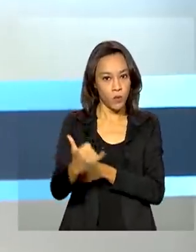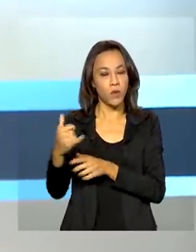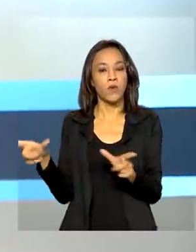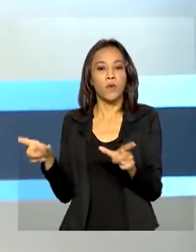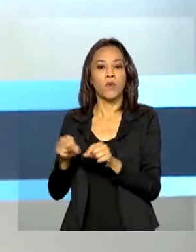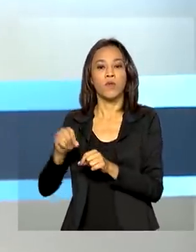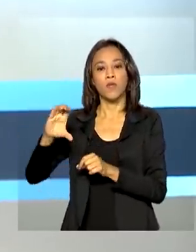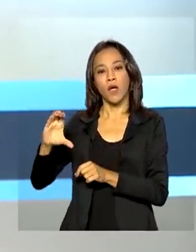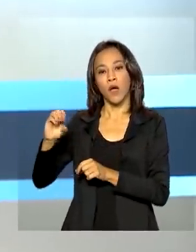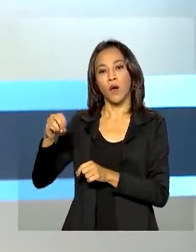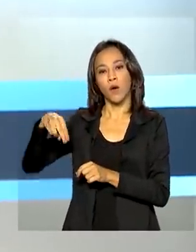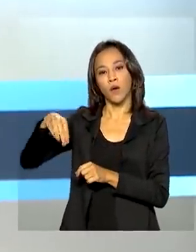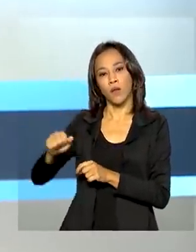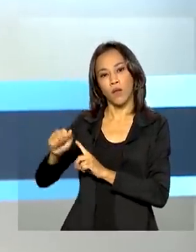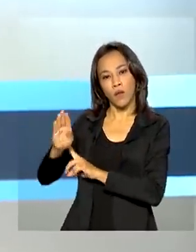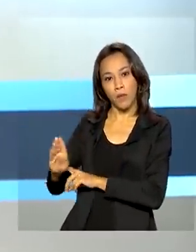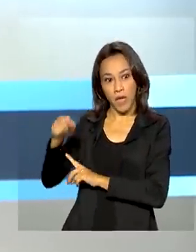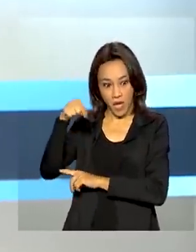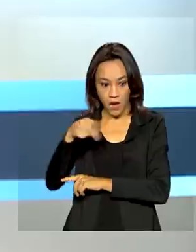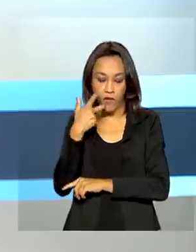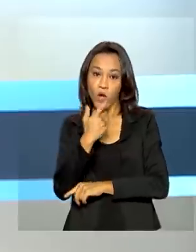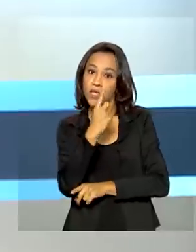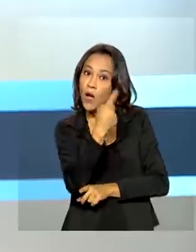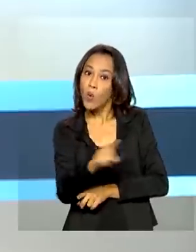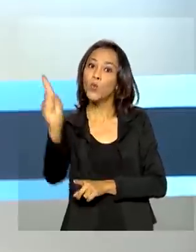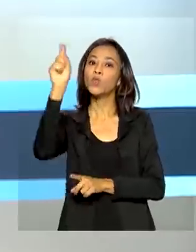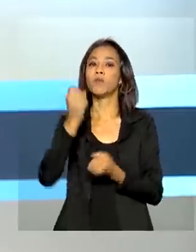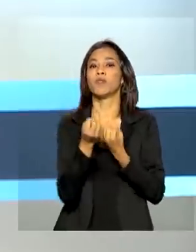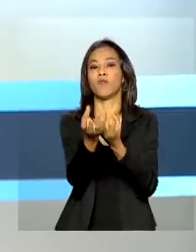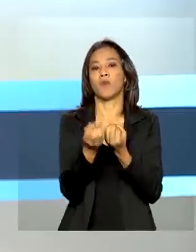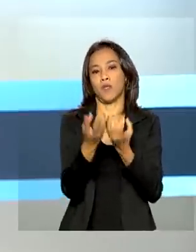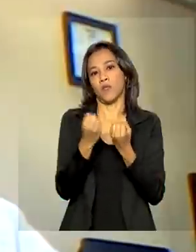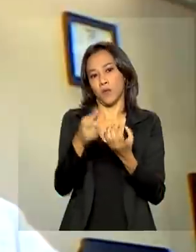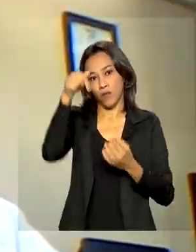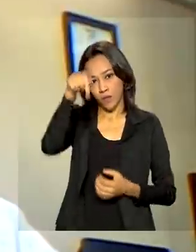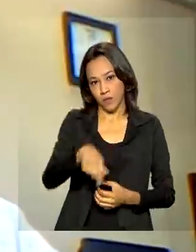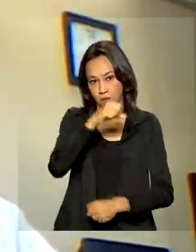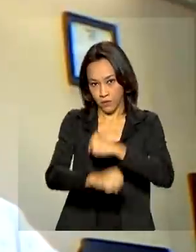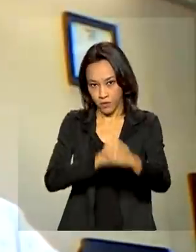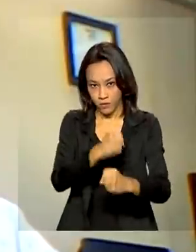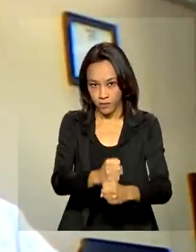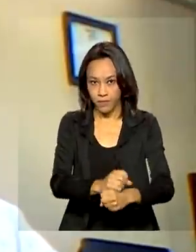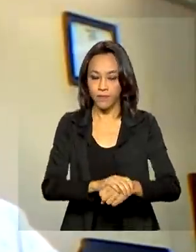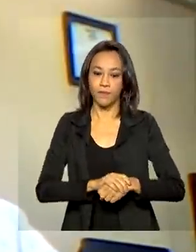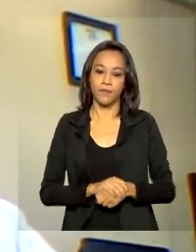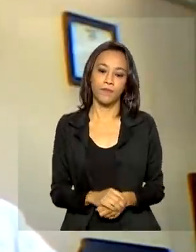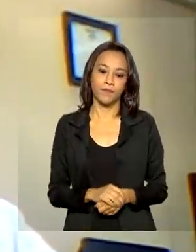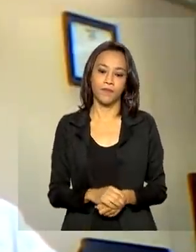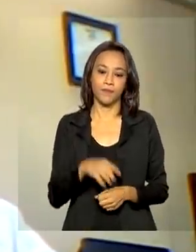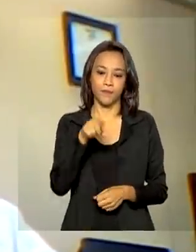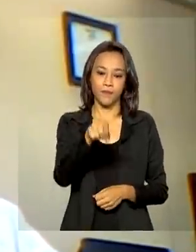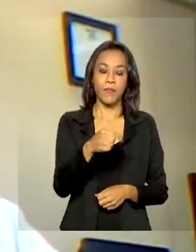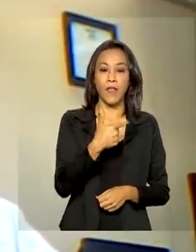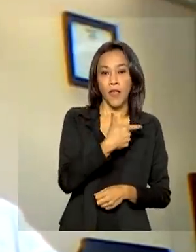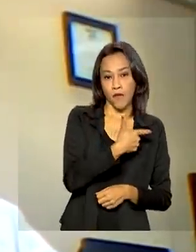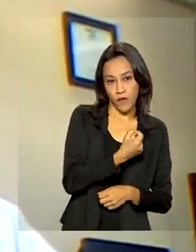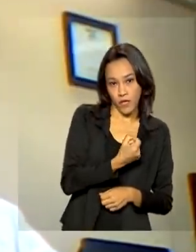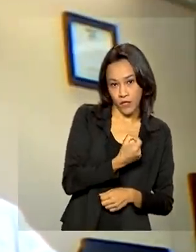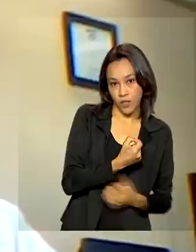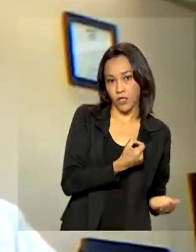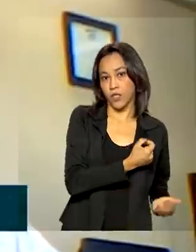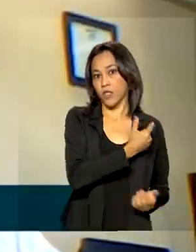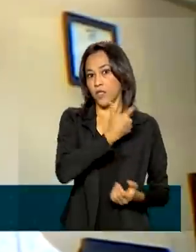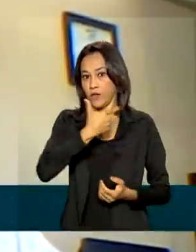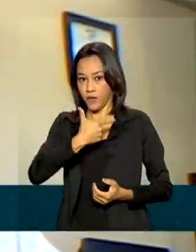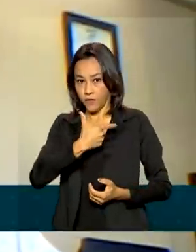Conab, Sérgio Desen, esse foi o último levantamento da safra deste ano. A safra 2021 que